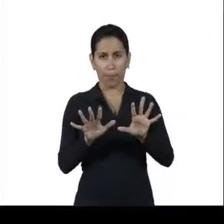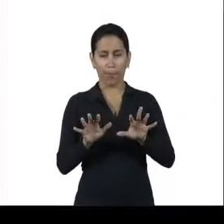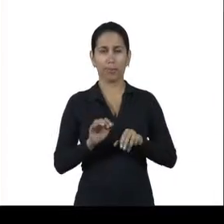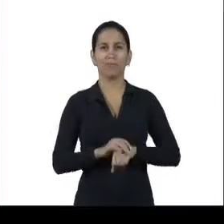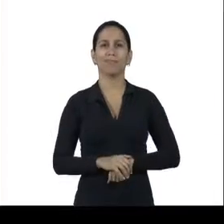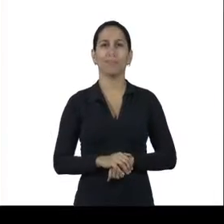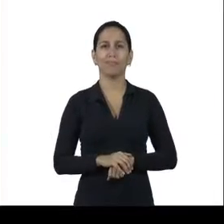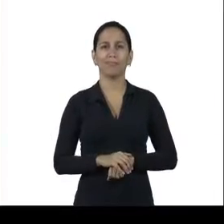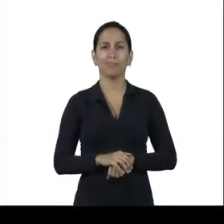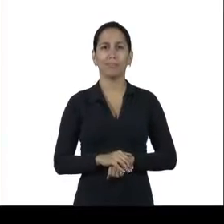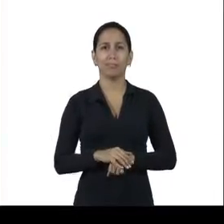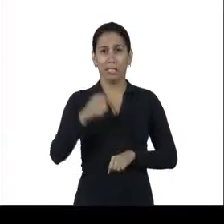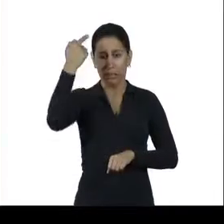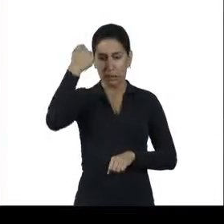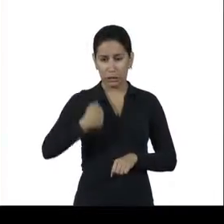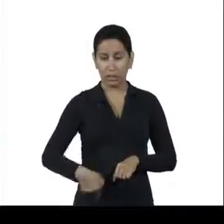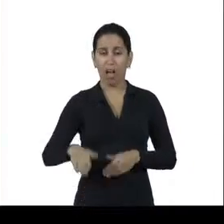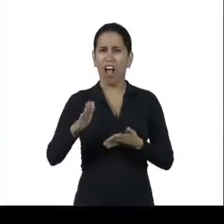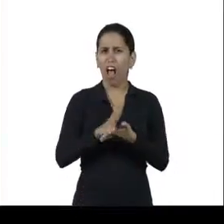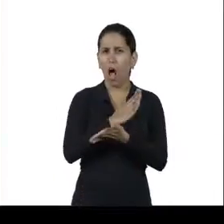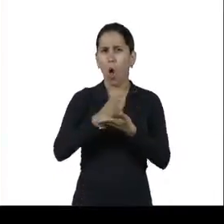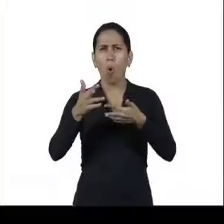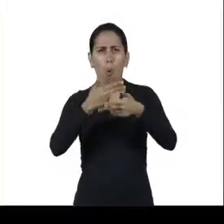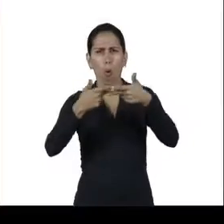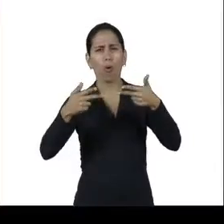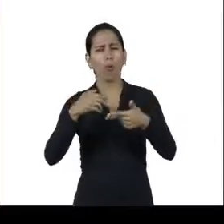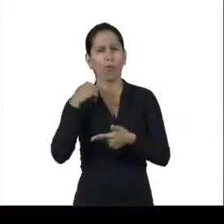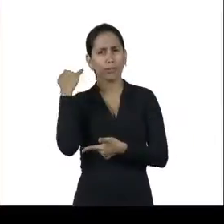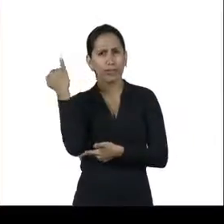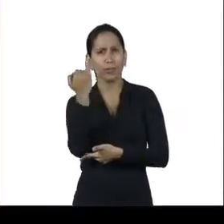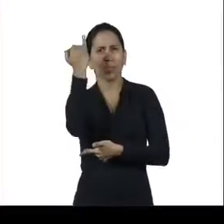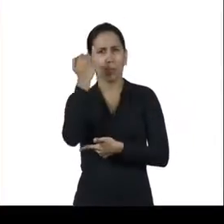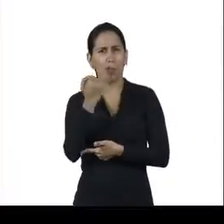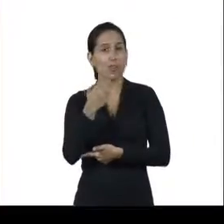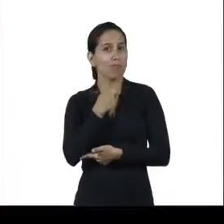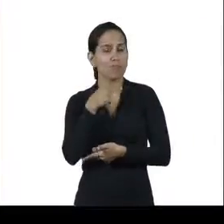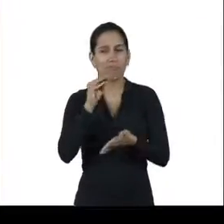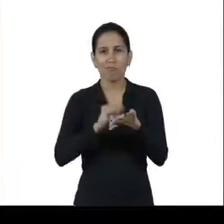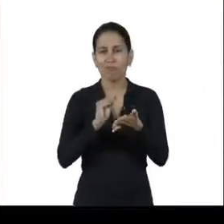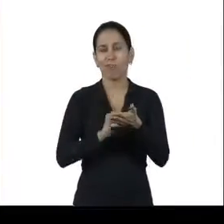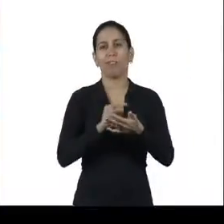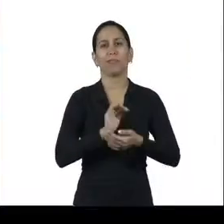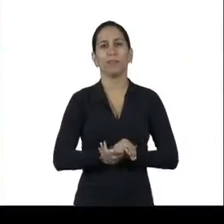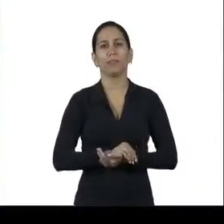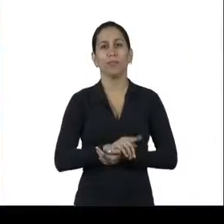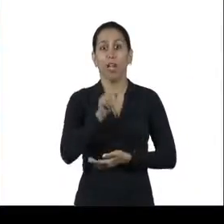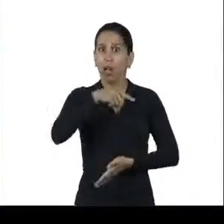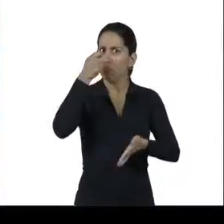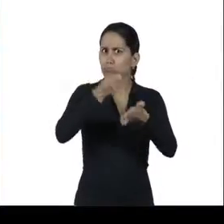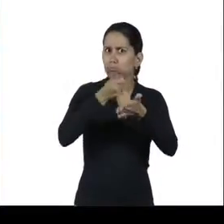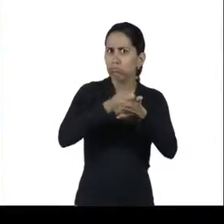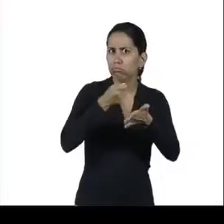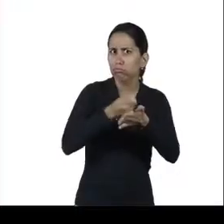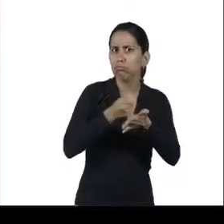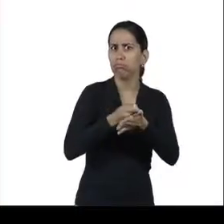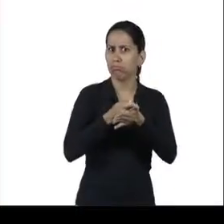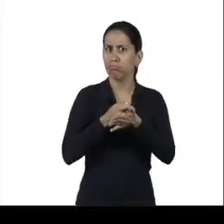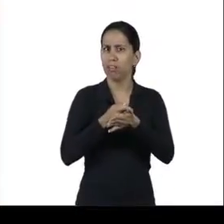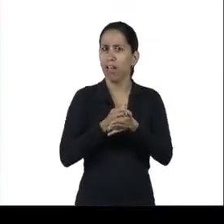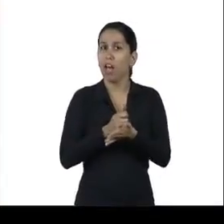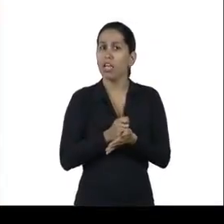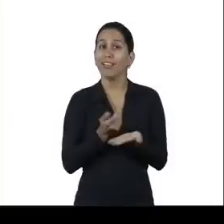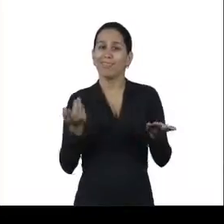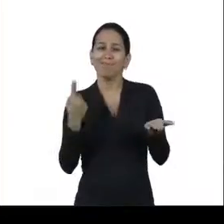dos itens de segurança que não podem faltar no trabalho em uma mina. Além de obrigatórios, esses equipamentos são definidos de acordo com a sua atividade e